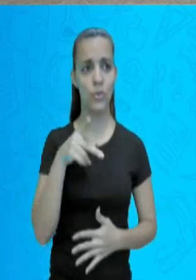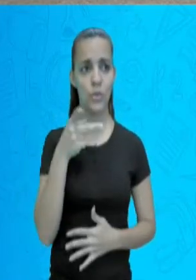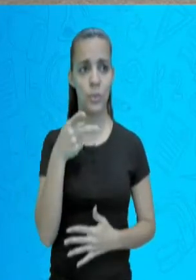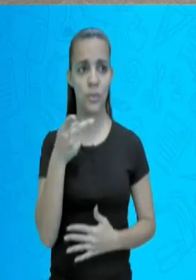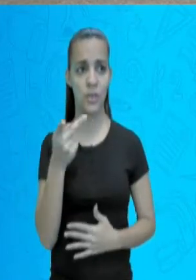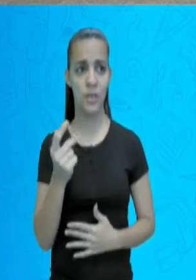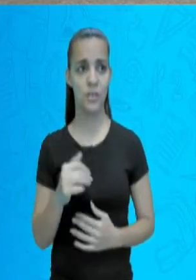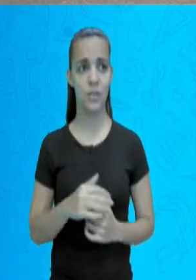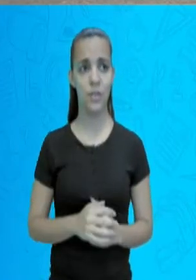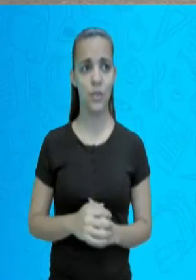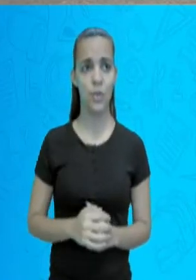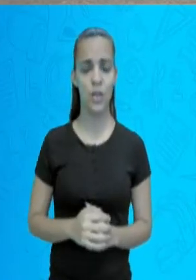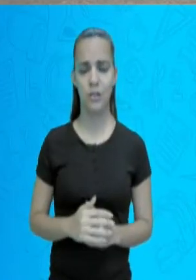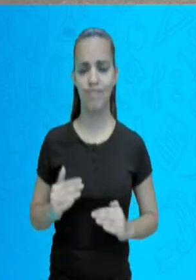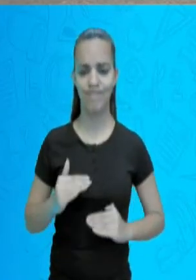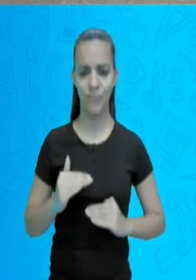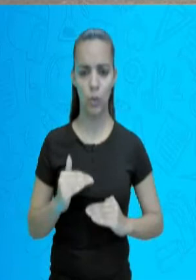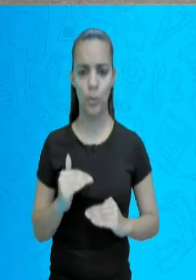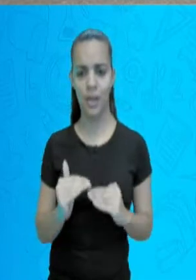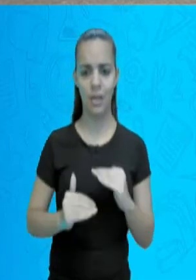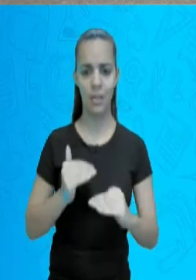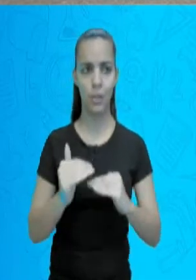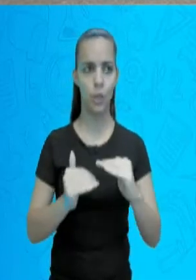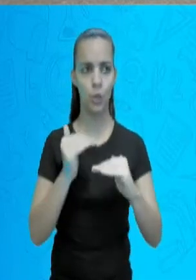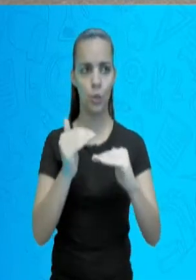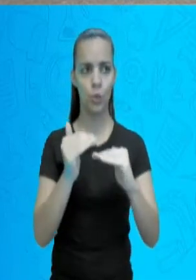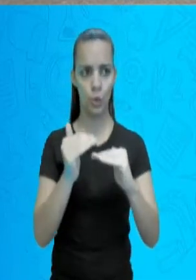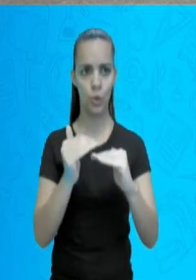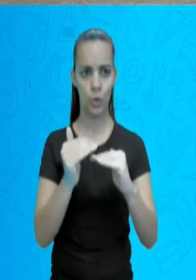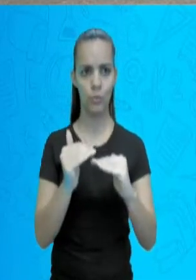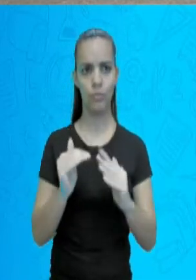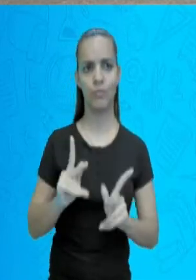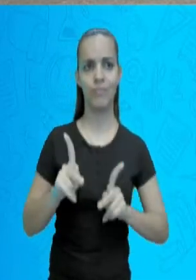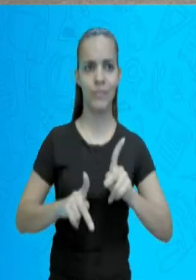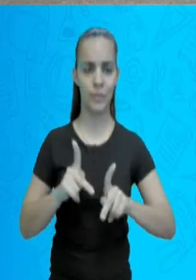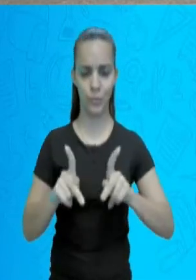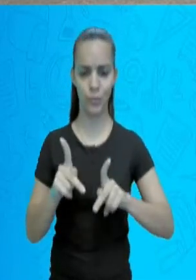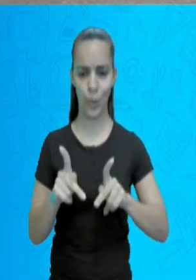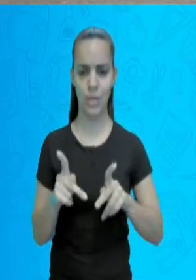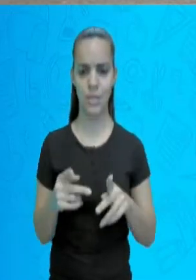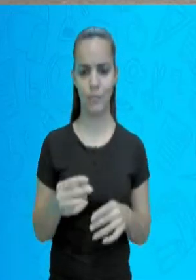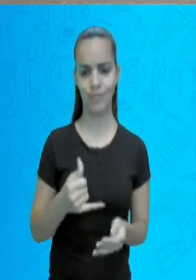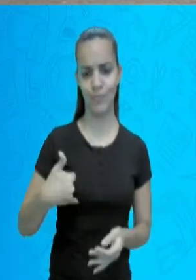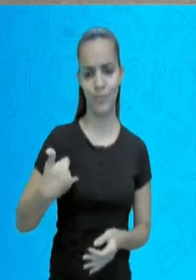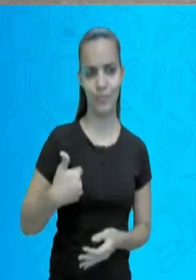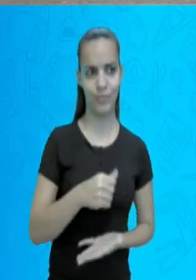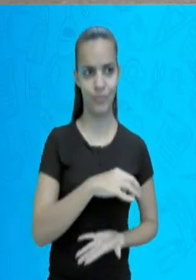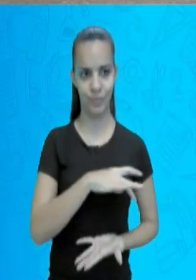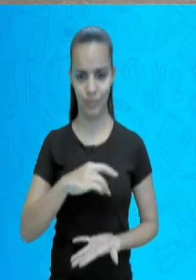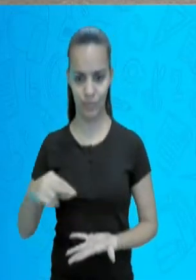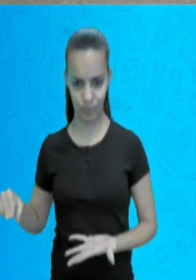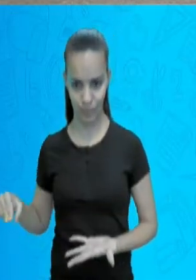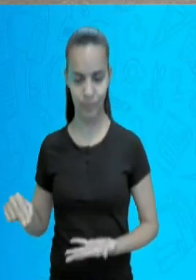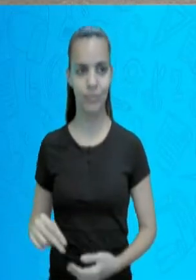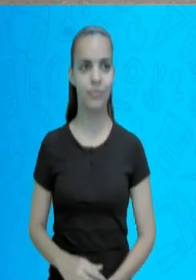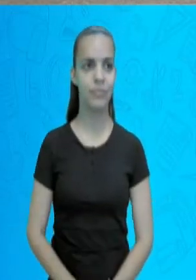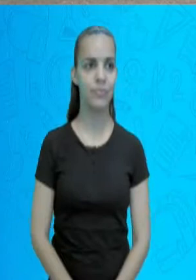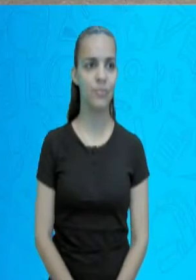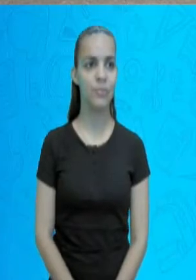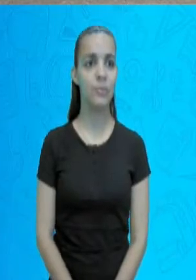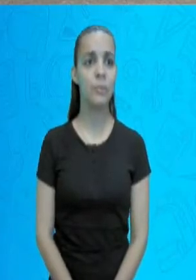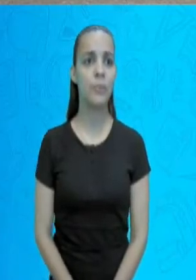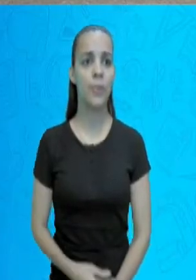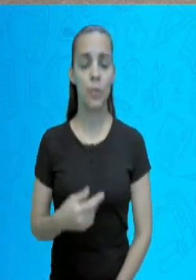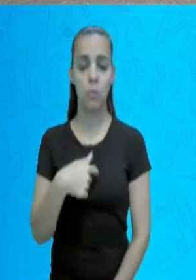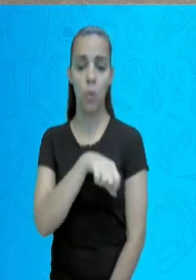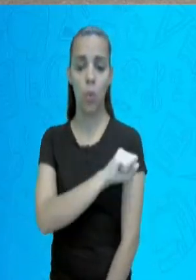sobre a estrutura etária da população, continuando a nossa aula do oitavo